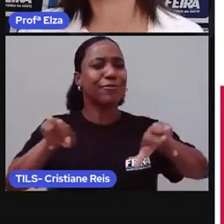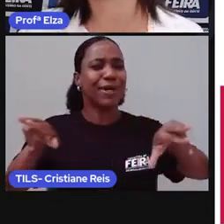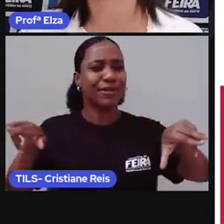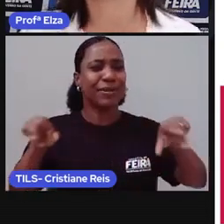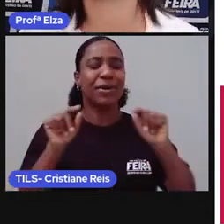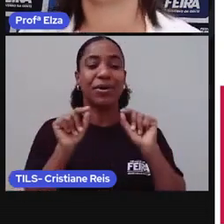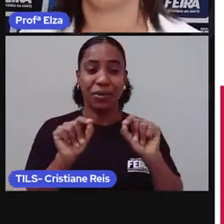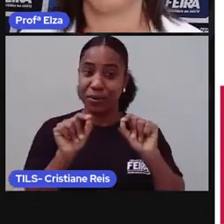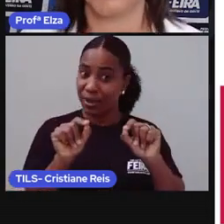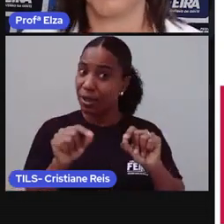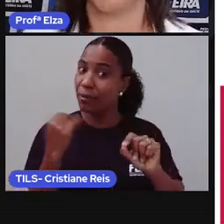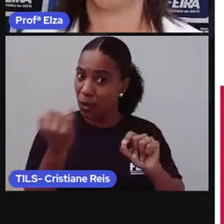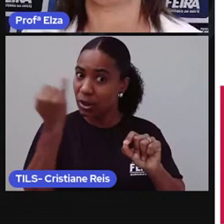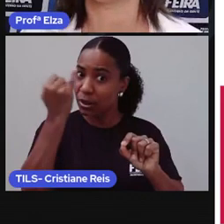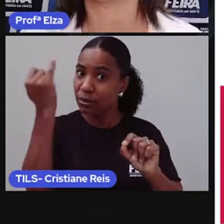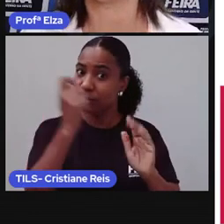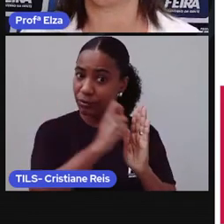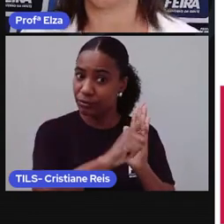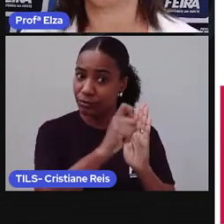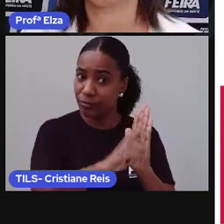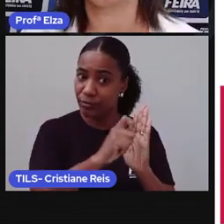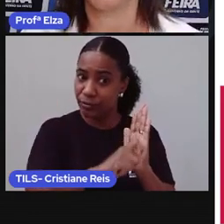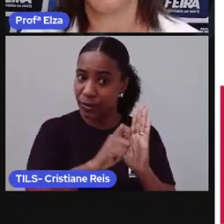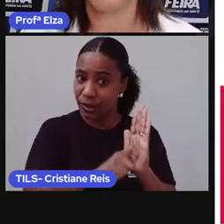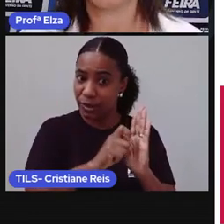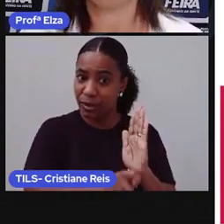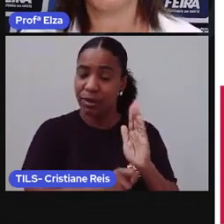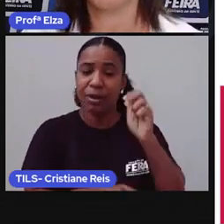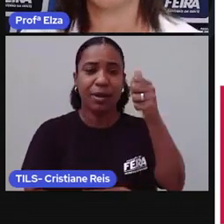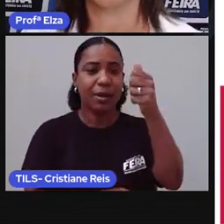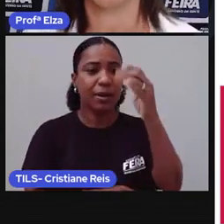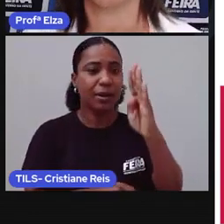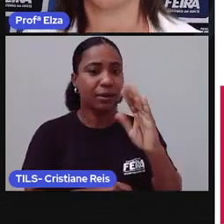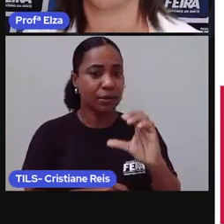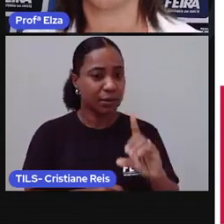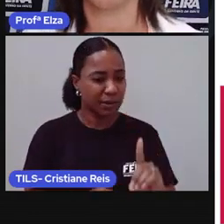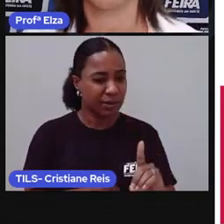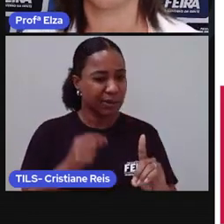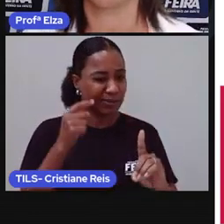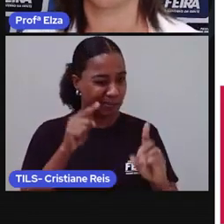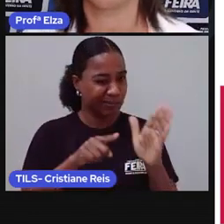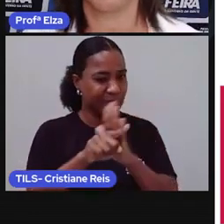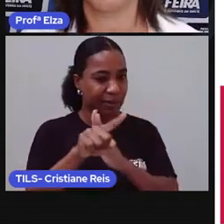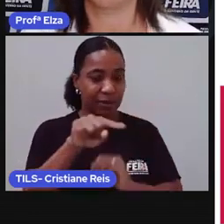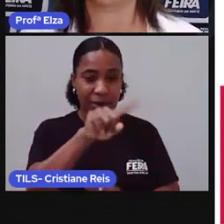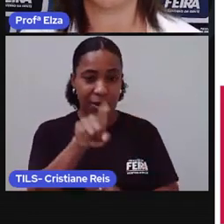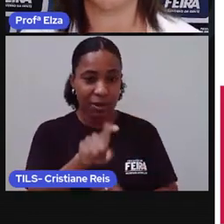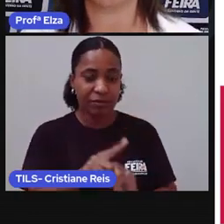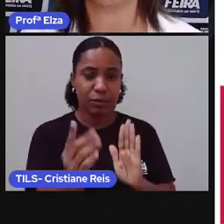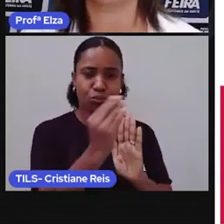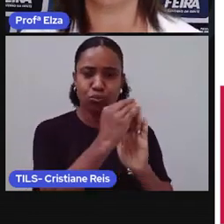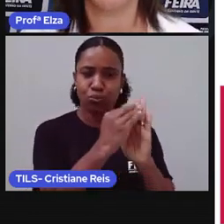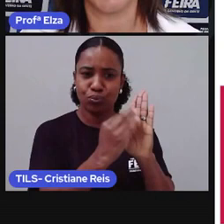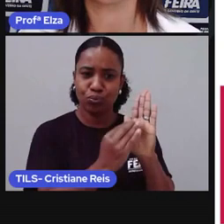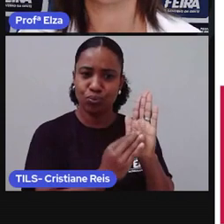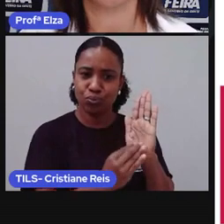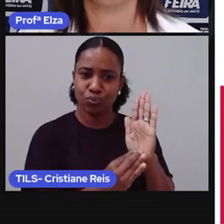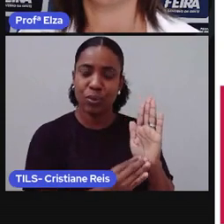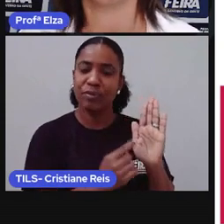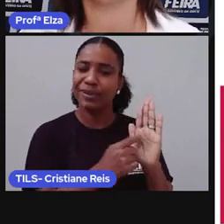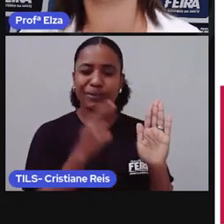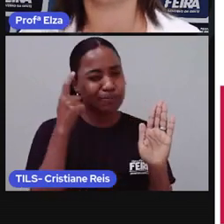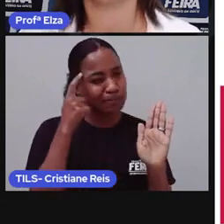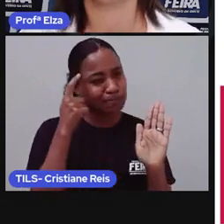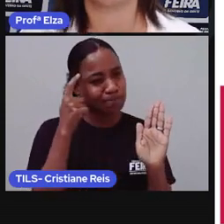importante que vocês anotem esses questionamentos no caderno e pensem sobre eles. Escrevam a